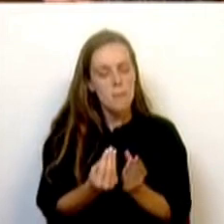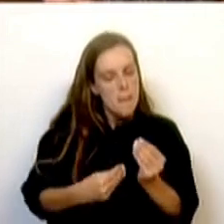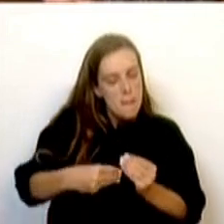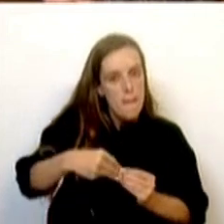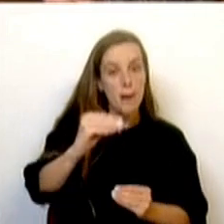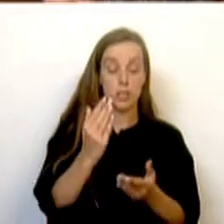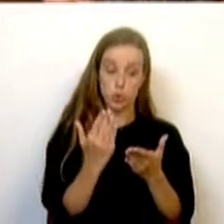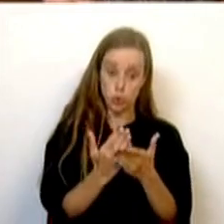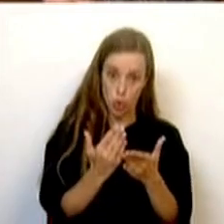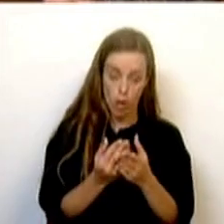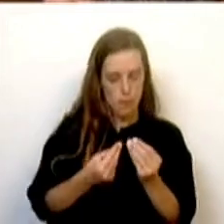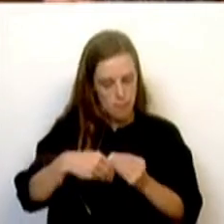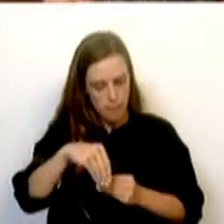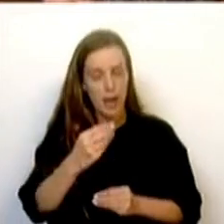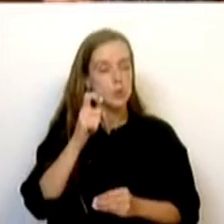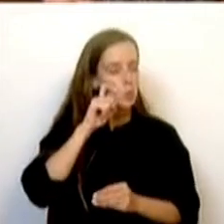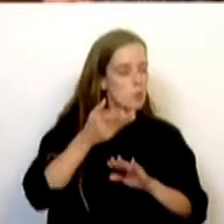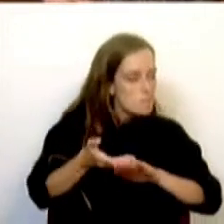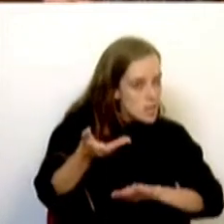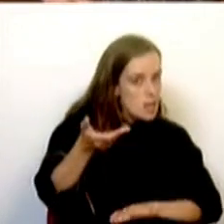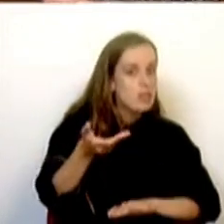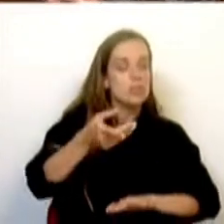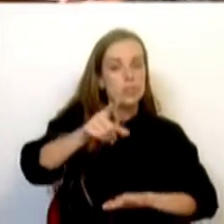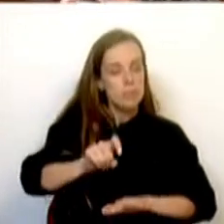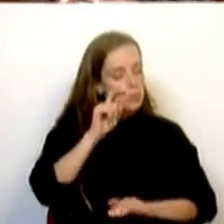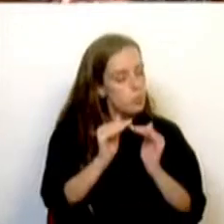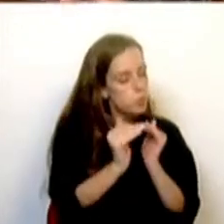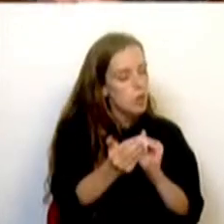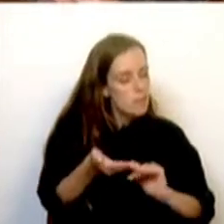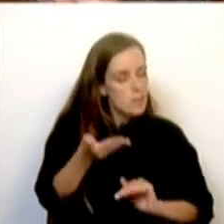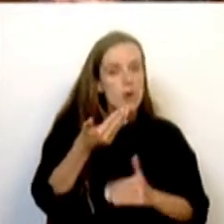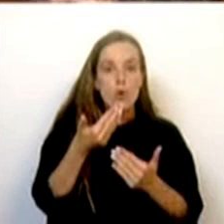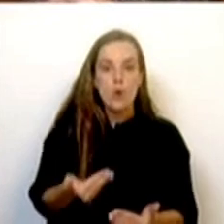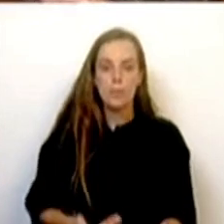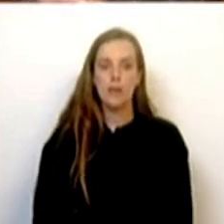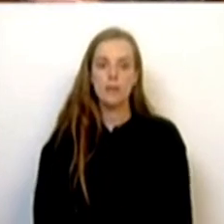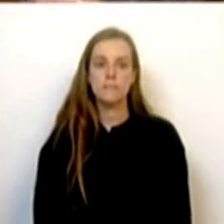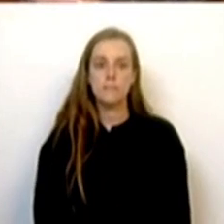escolas mais seguras e mais sustentáveis. Muito obrigada.